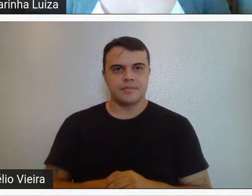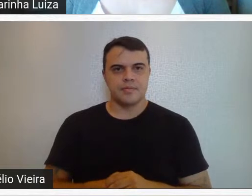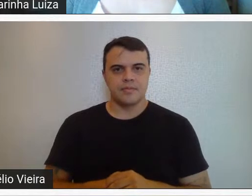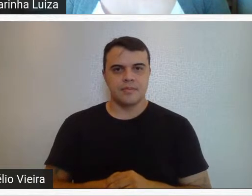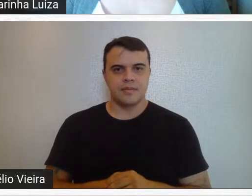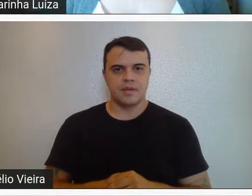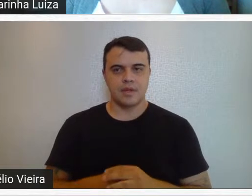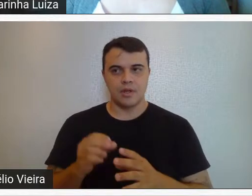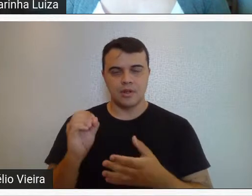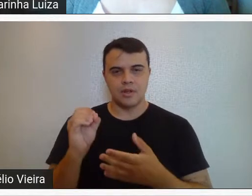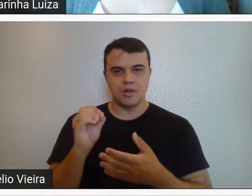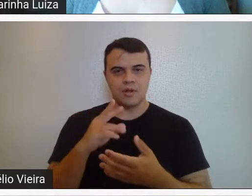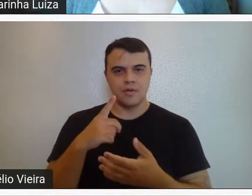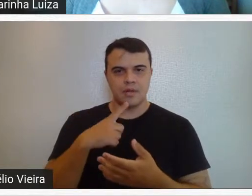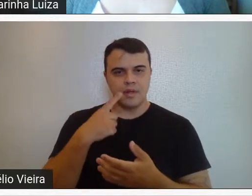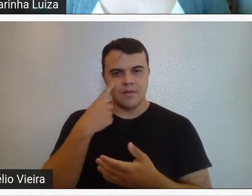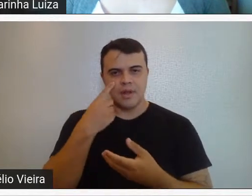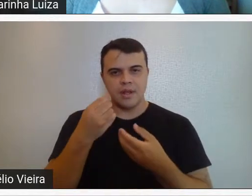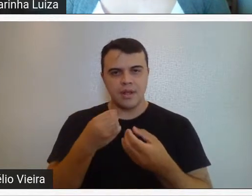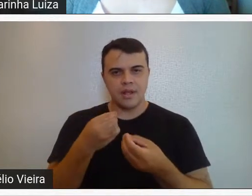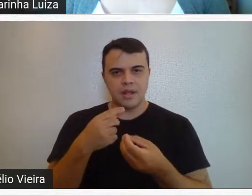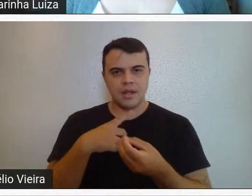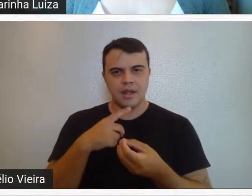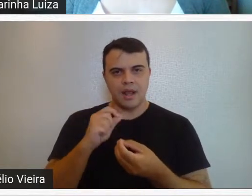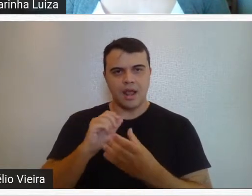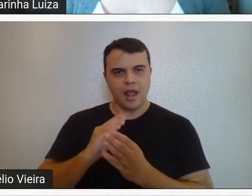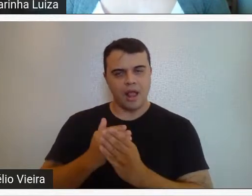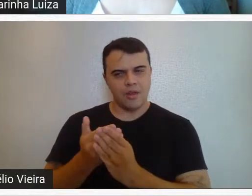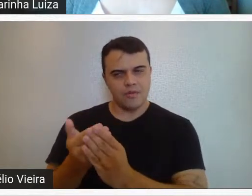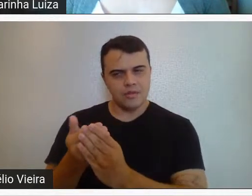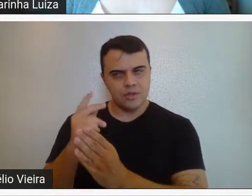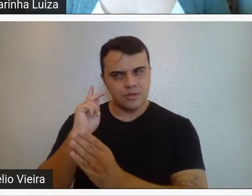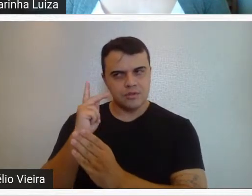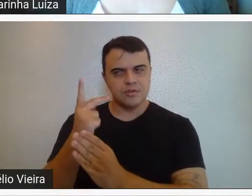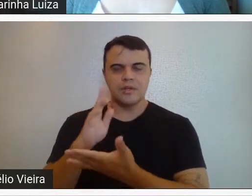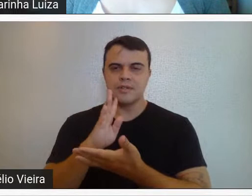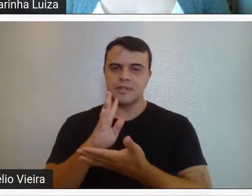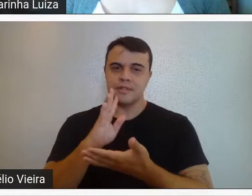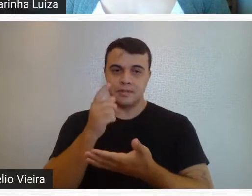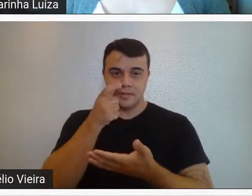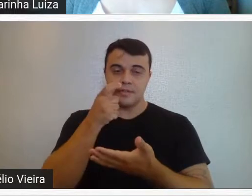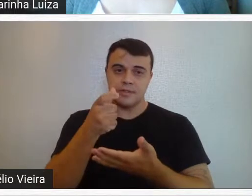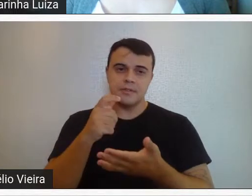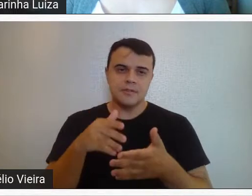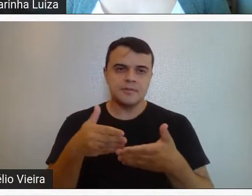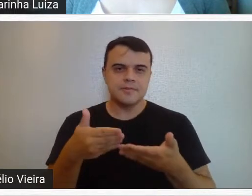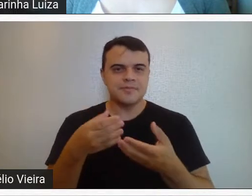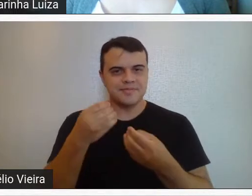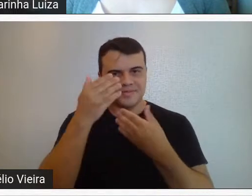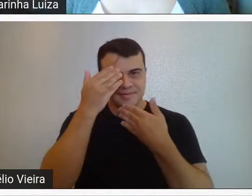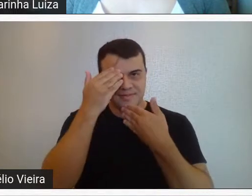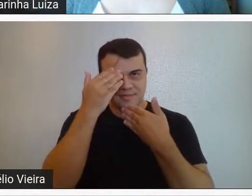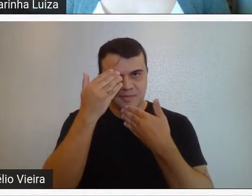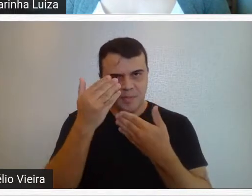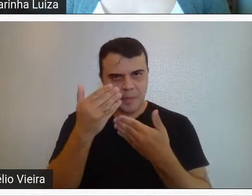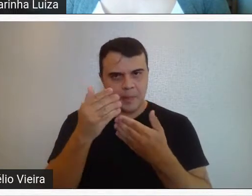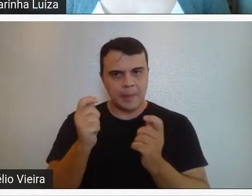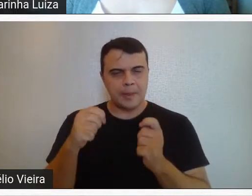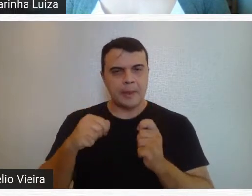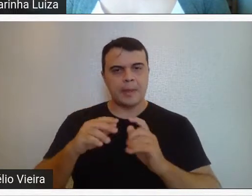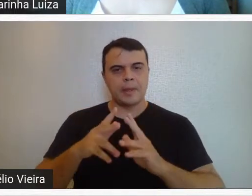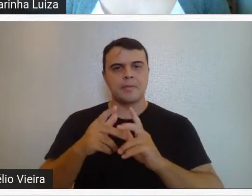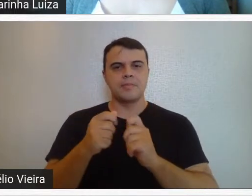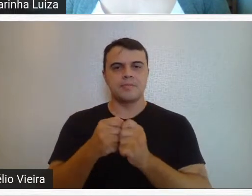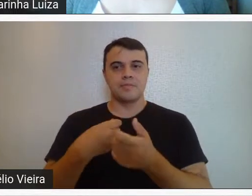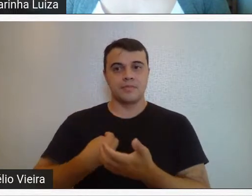um acervo, como é que a gente pode dizer, arquivístico, muito interessante. Então é isso, muito obrigada por vocês também, por